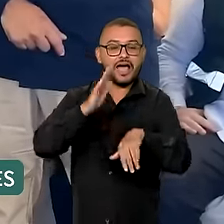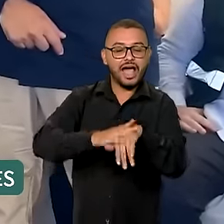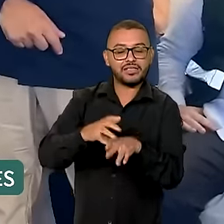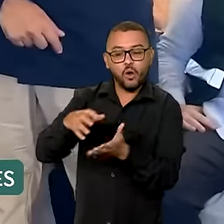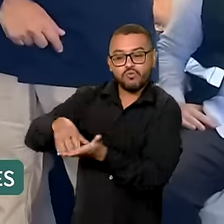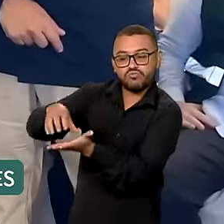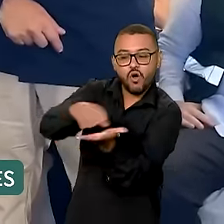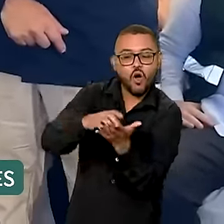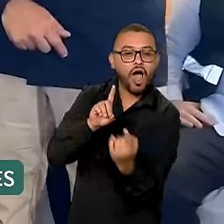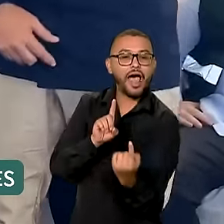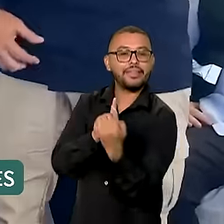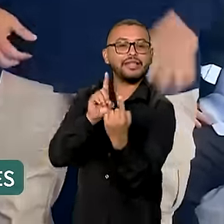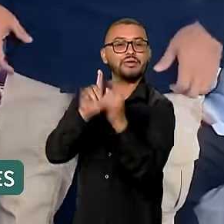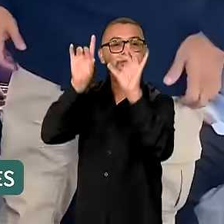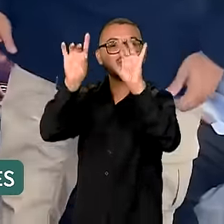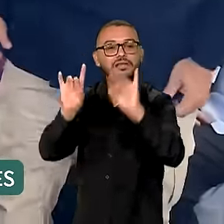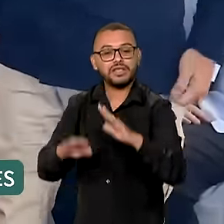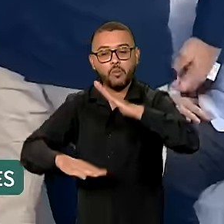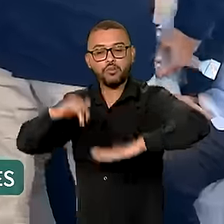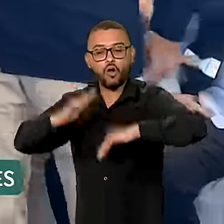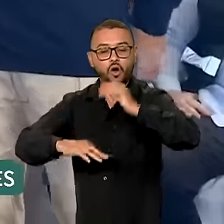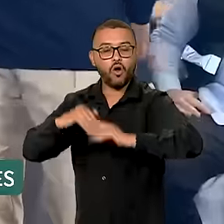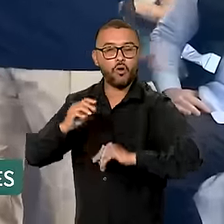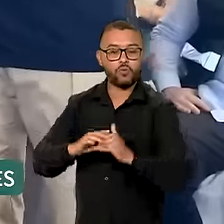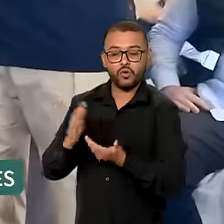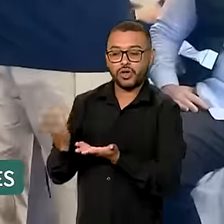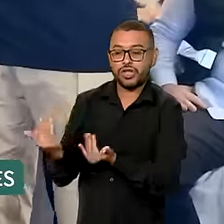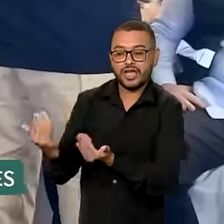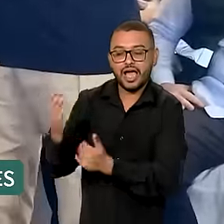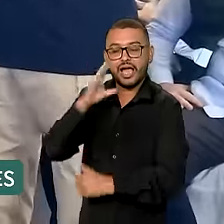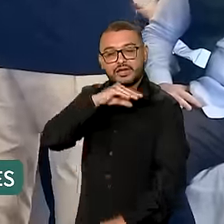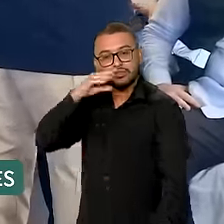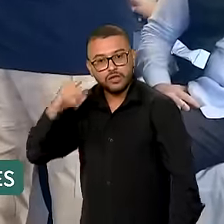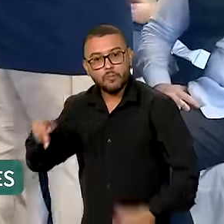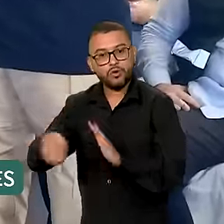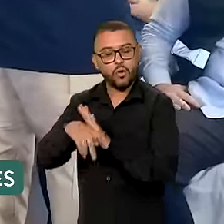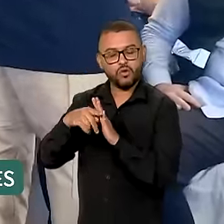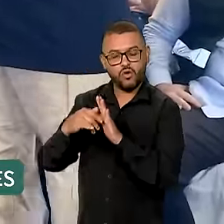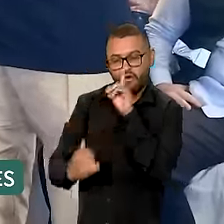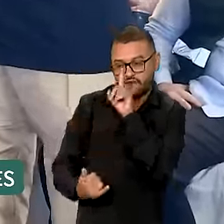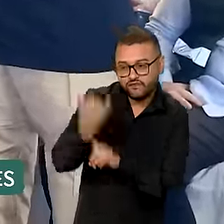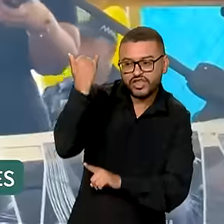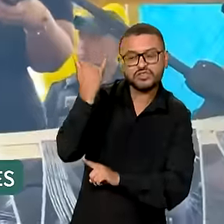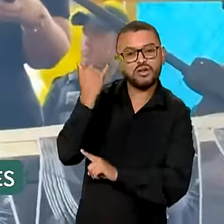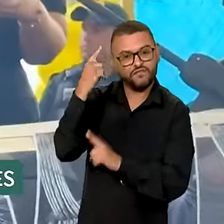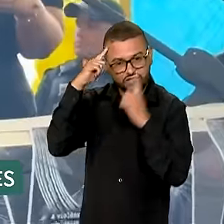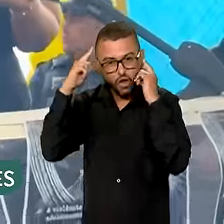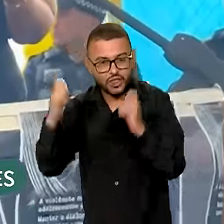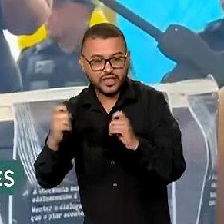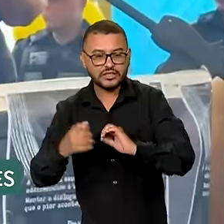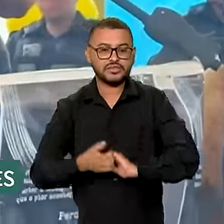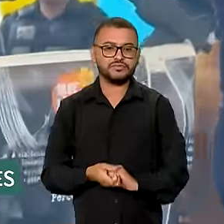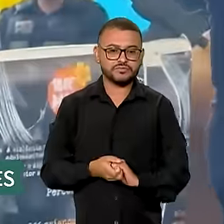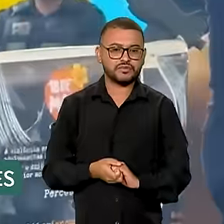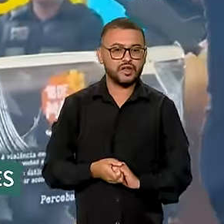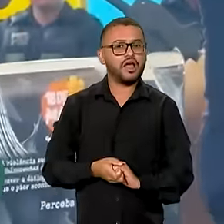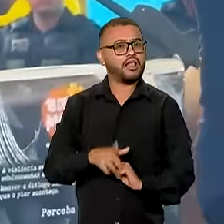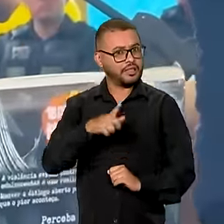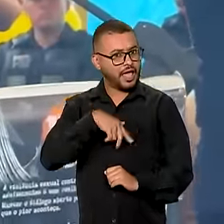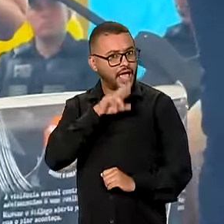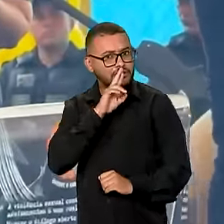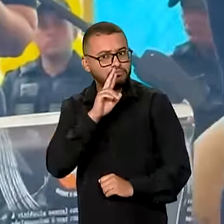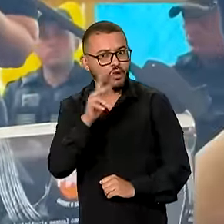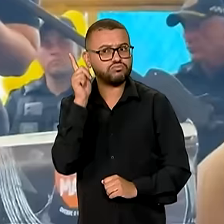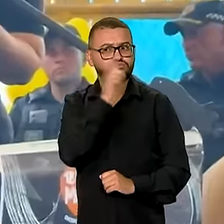centros de atendimento integrado a crianças e adolescentes vítimas de violência. Temos obtido grandes resultados